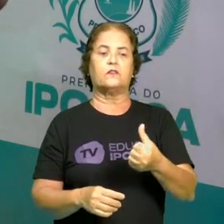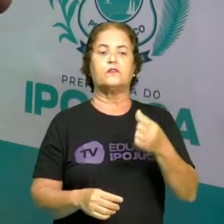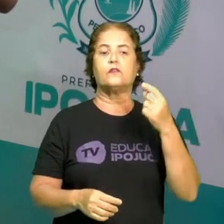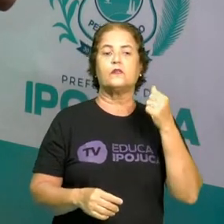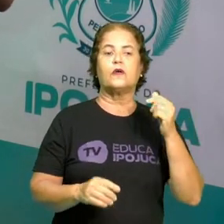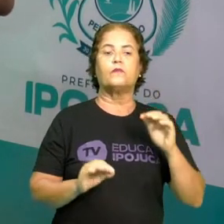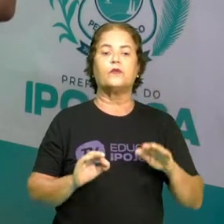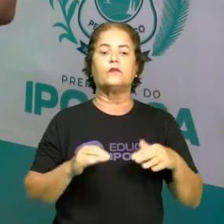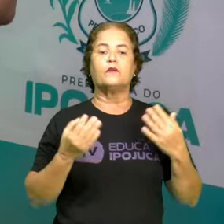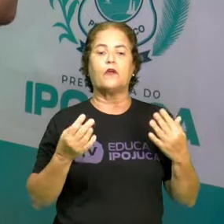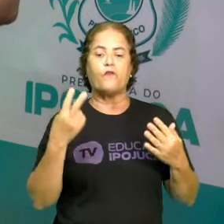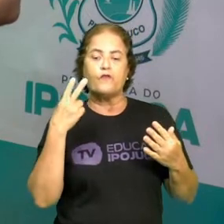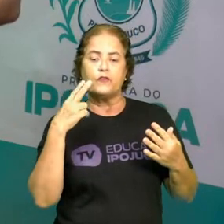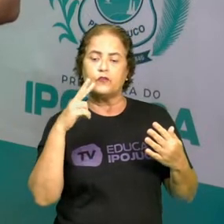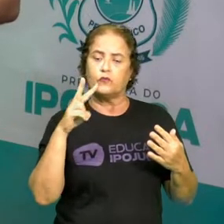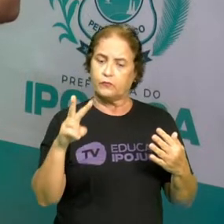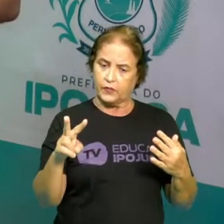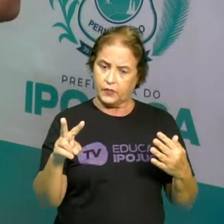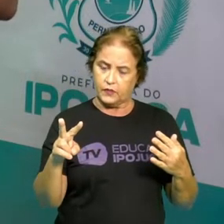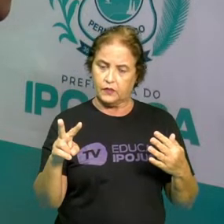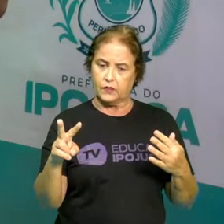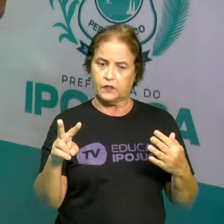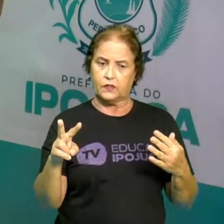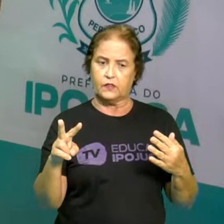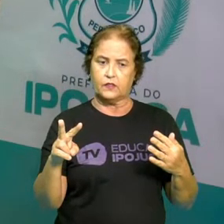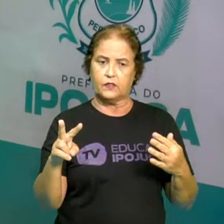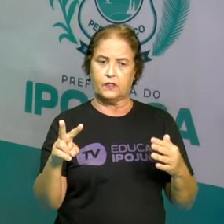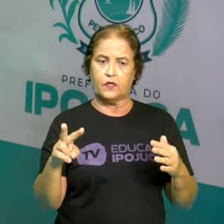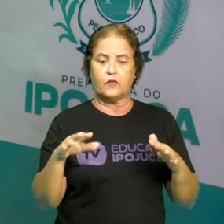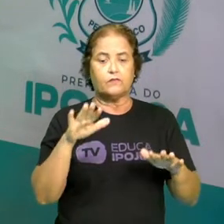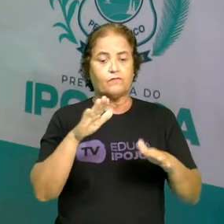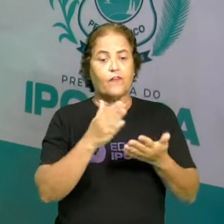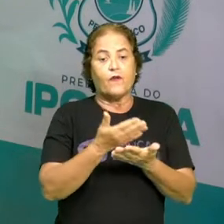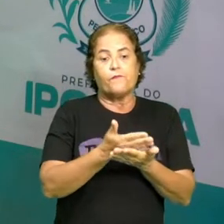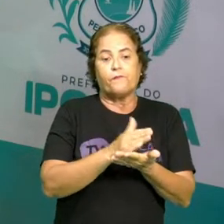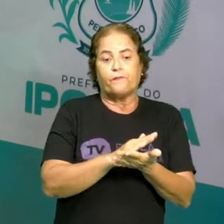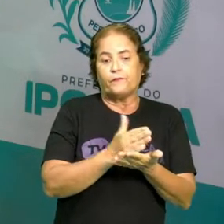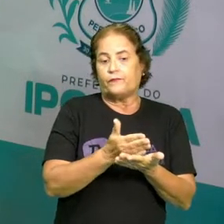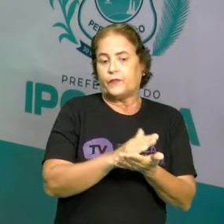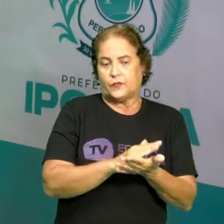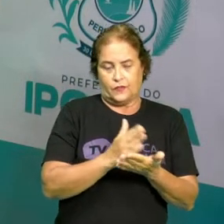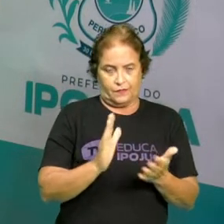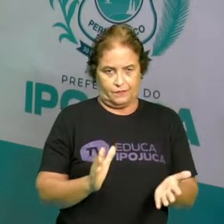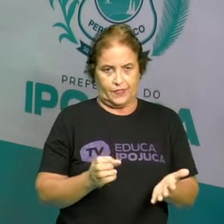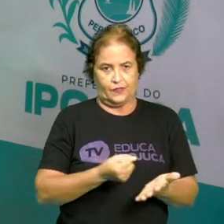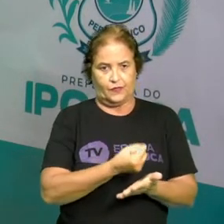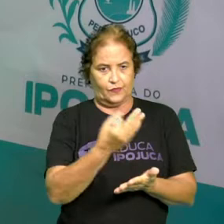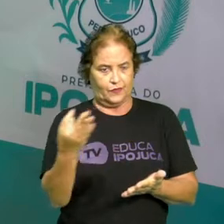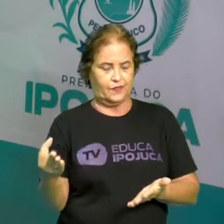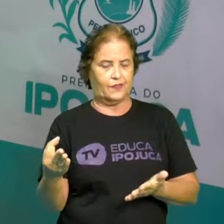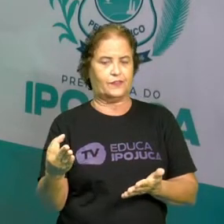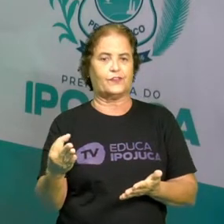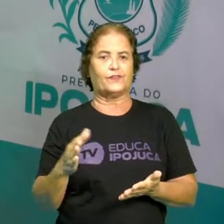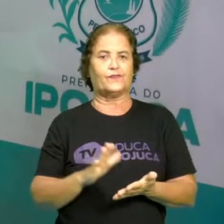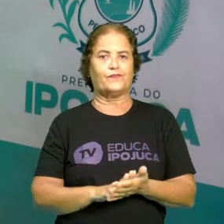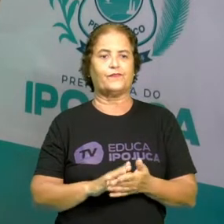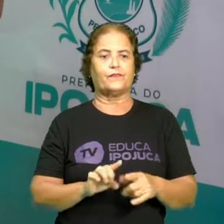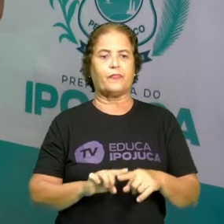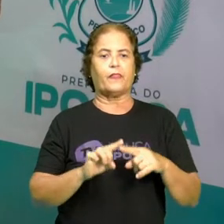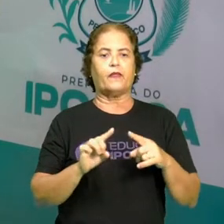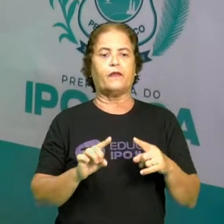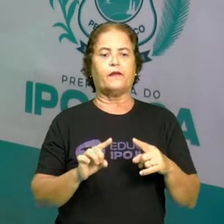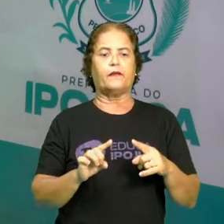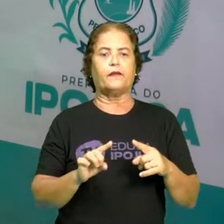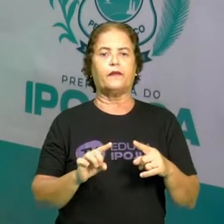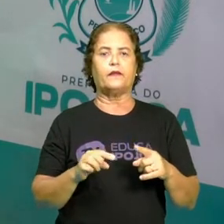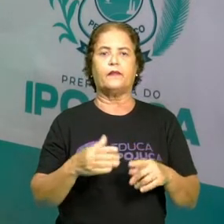visualmente, a gente teve uma questão aproximada, uma contagem aproximada, e essa contagem aproximada,